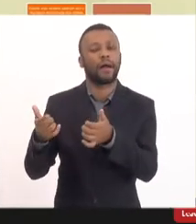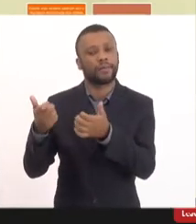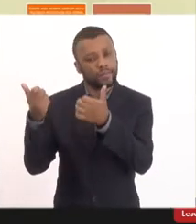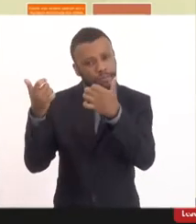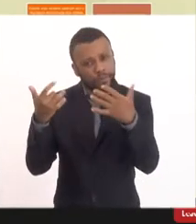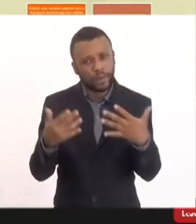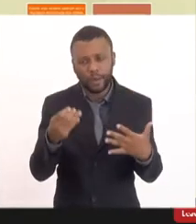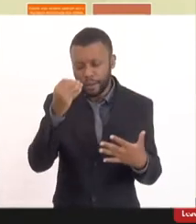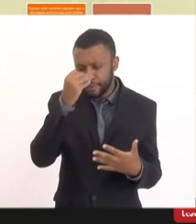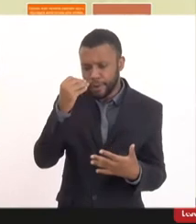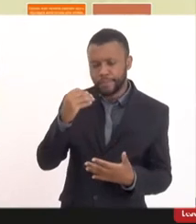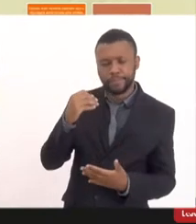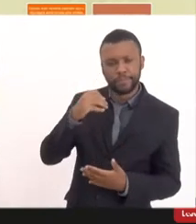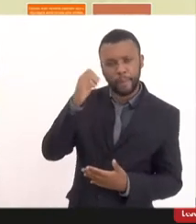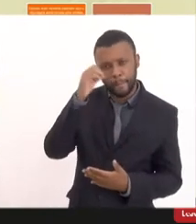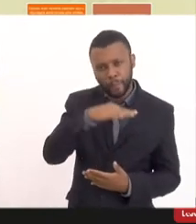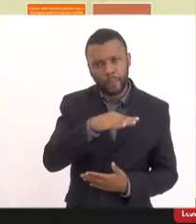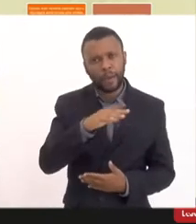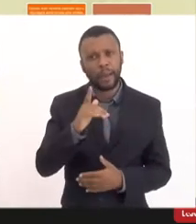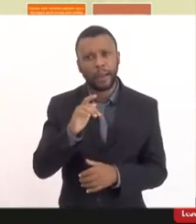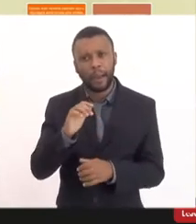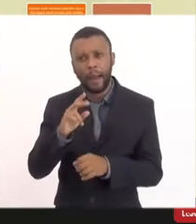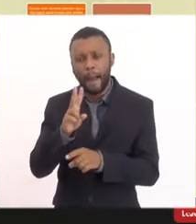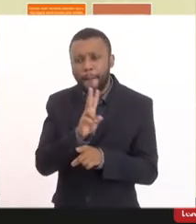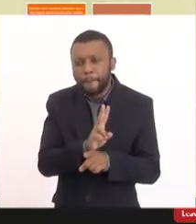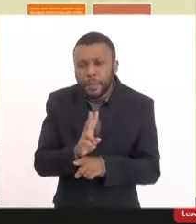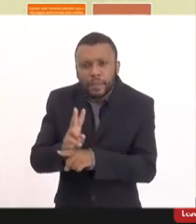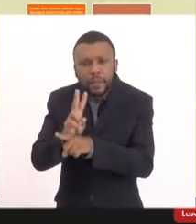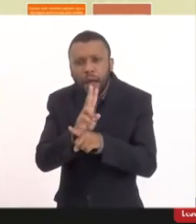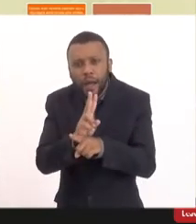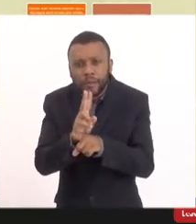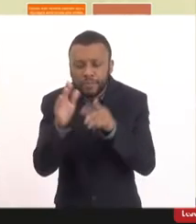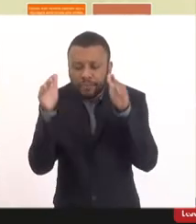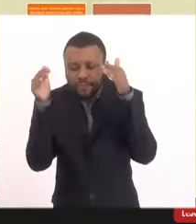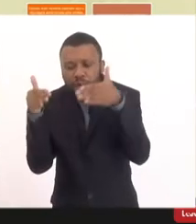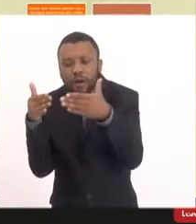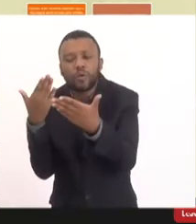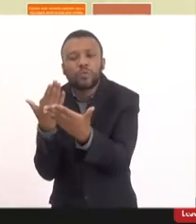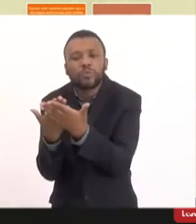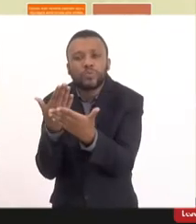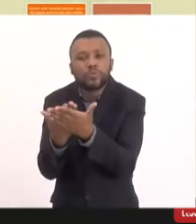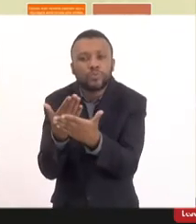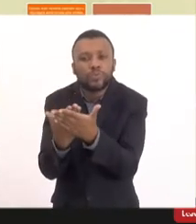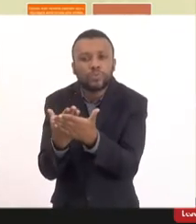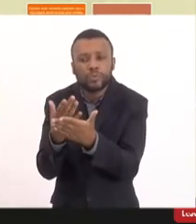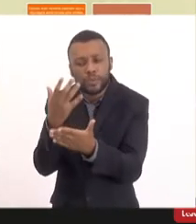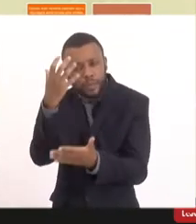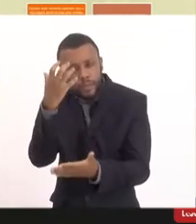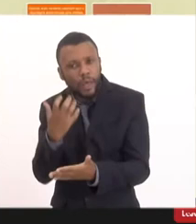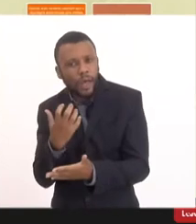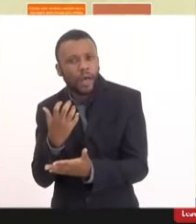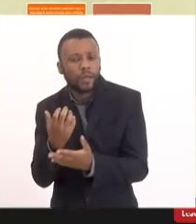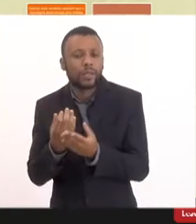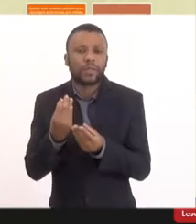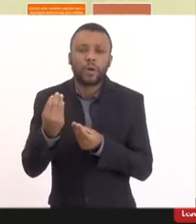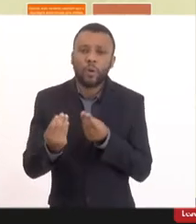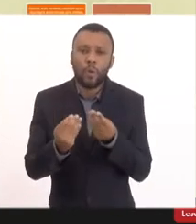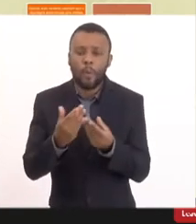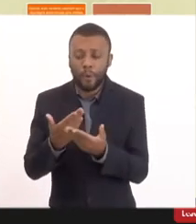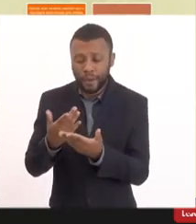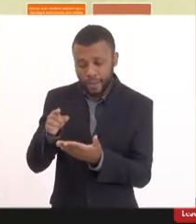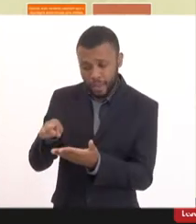dizer toda aquela blindagem que você faz um estudo sério foi por terra então como que um estudo que vai